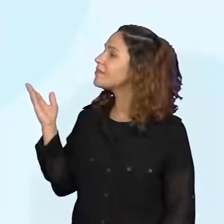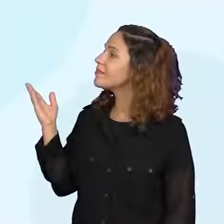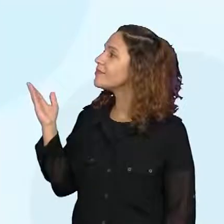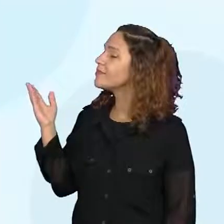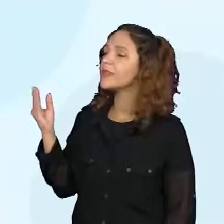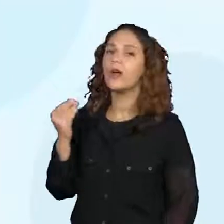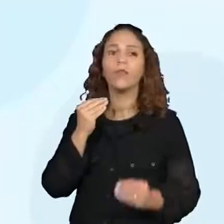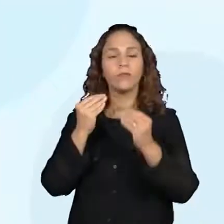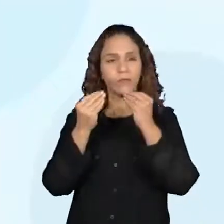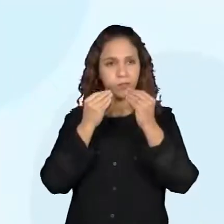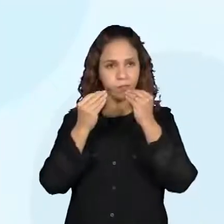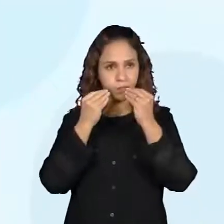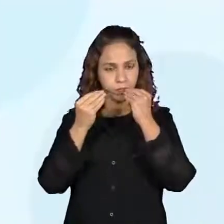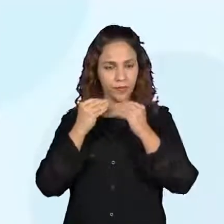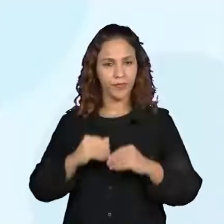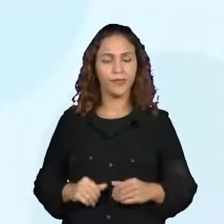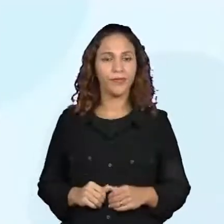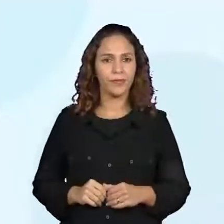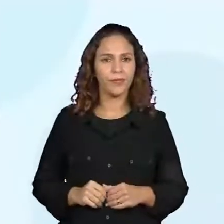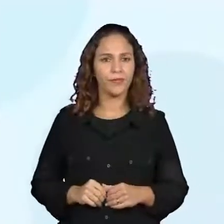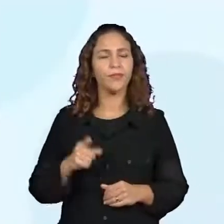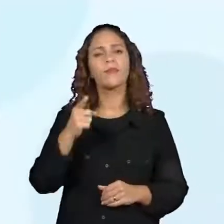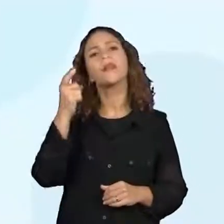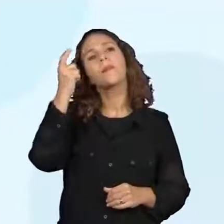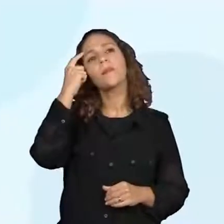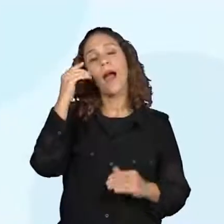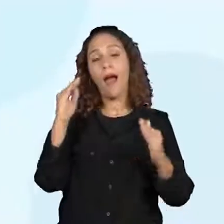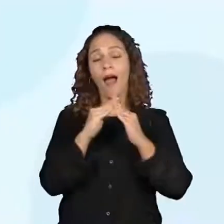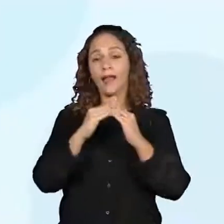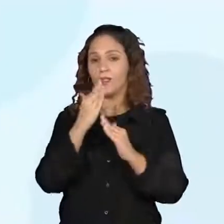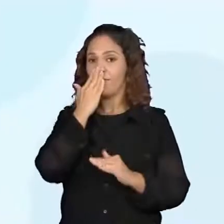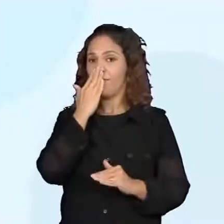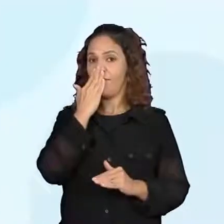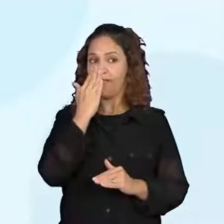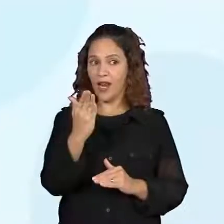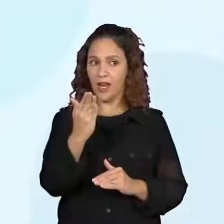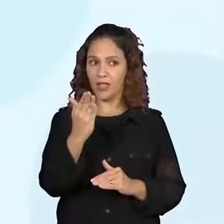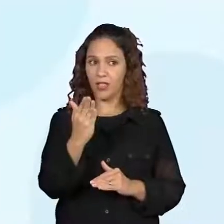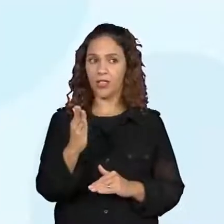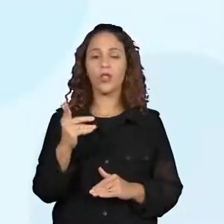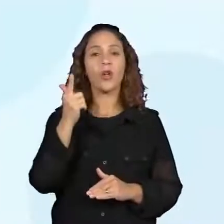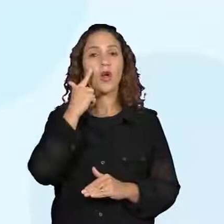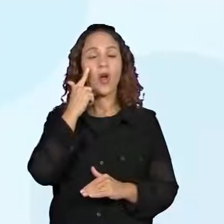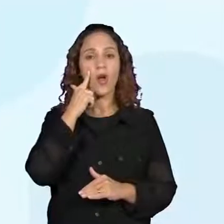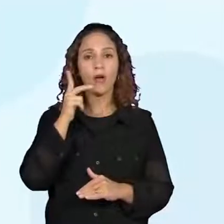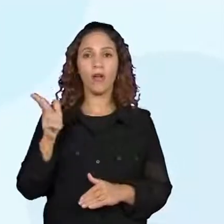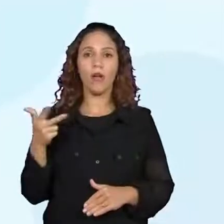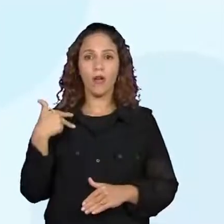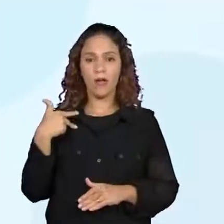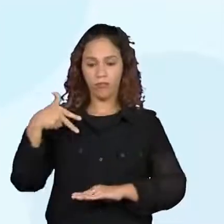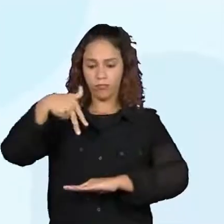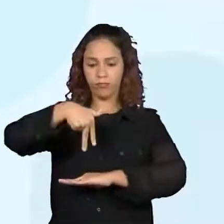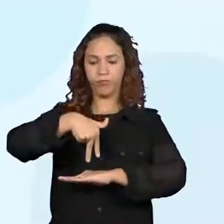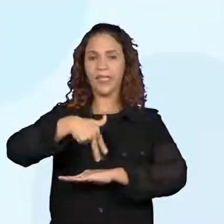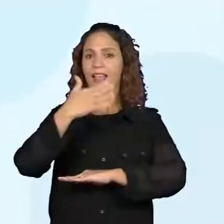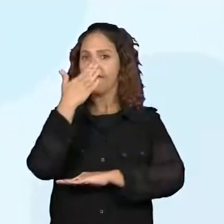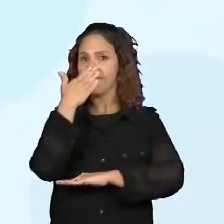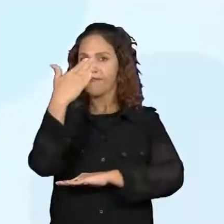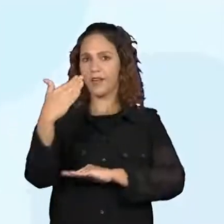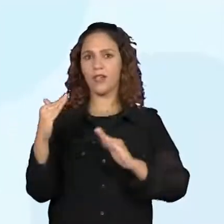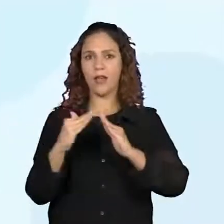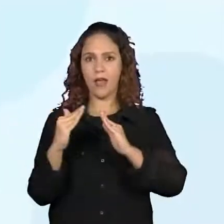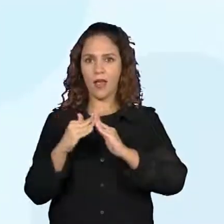lanchonete. Ok. Pensando na frente da casa, né? Que a casa está virada... A posição para onde ela está virada de